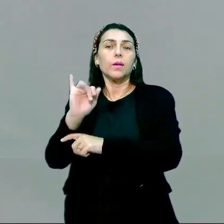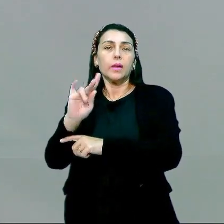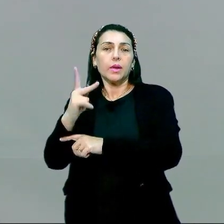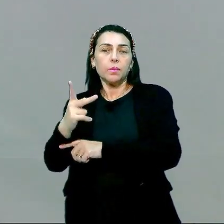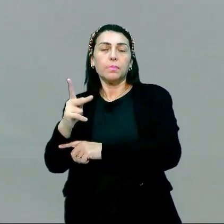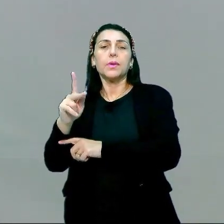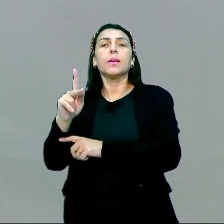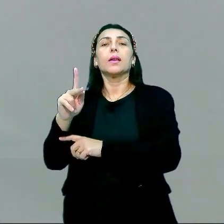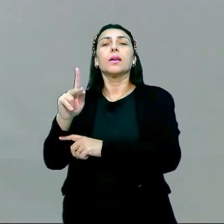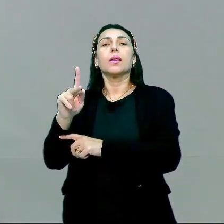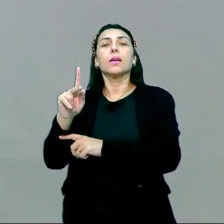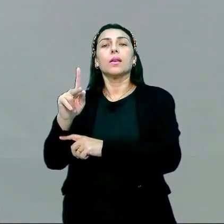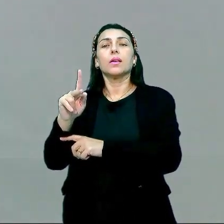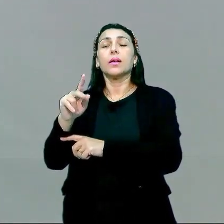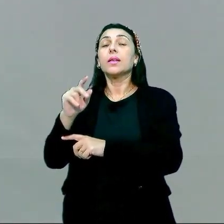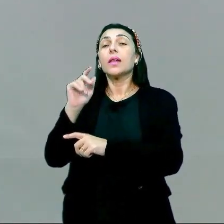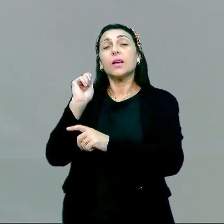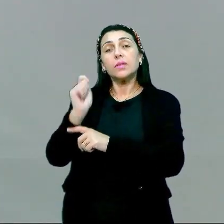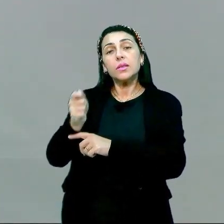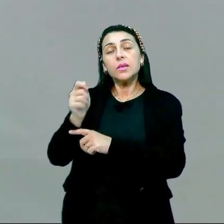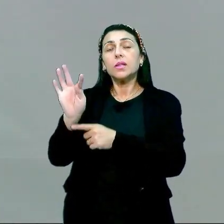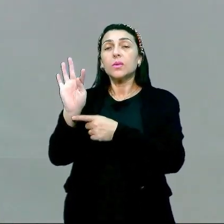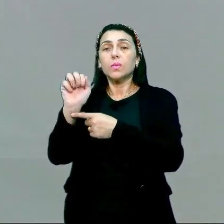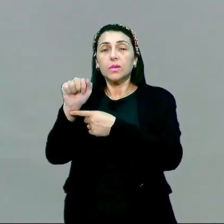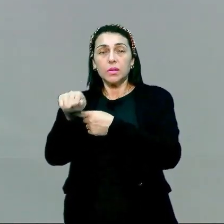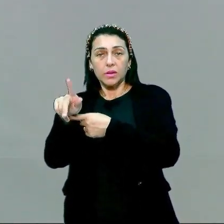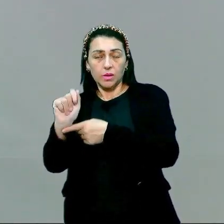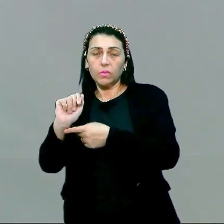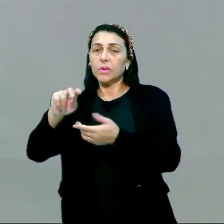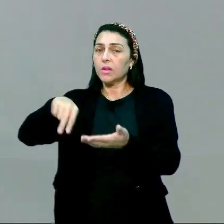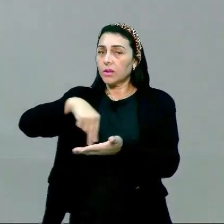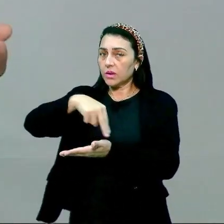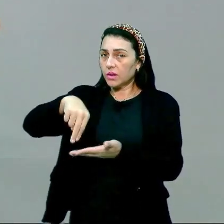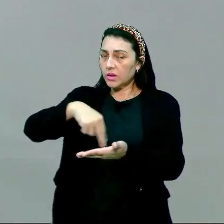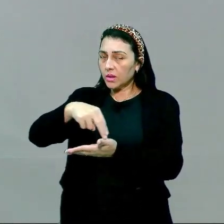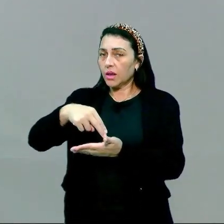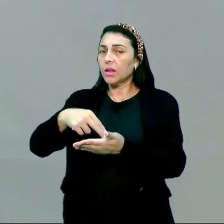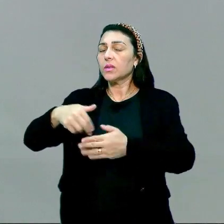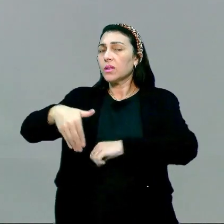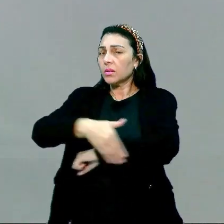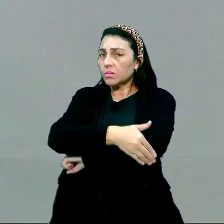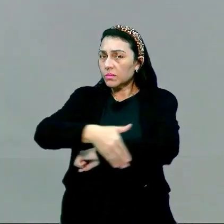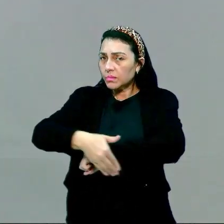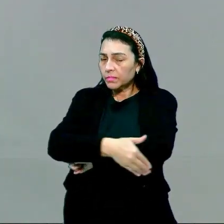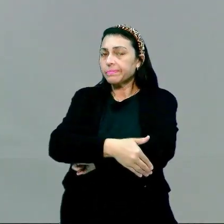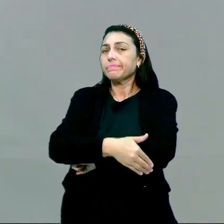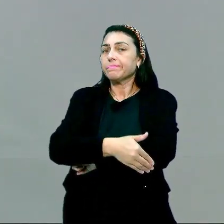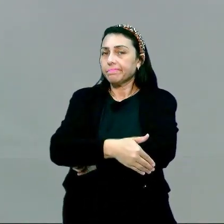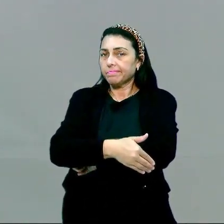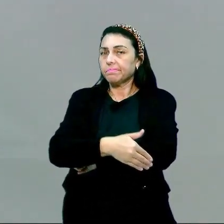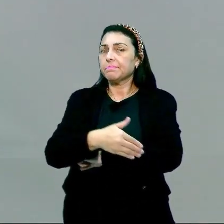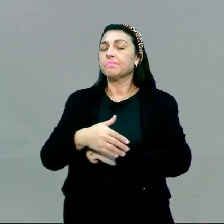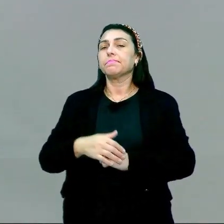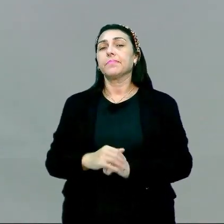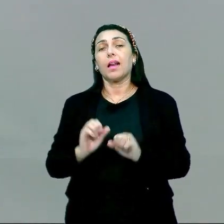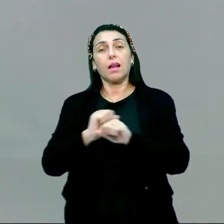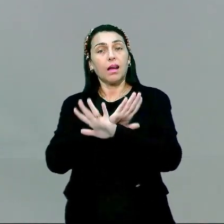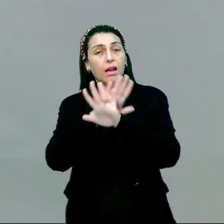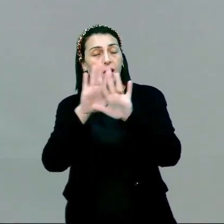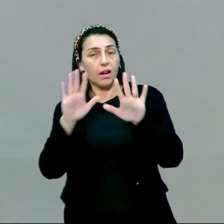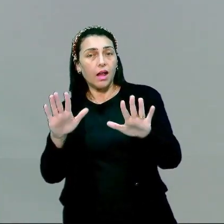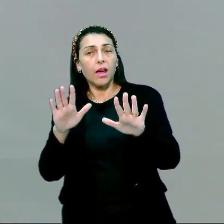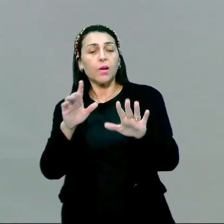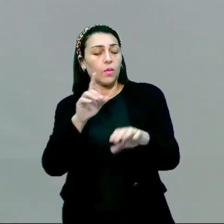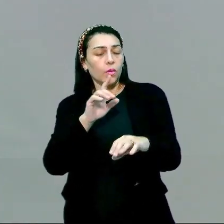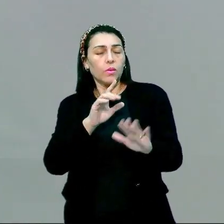break. Na Argentina era o tango, então o tango, ele era dançado nas periferias, nos subúrbios. É claro que, com